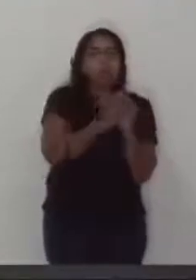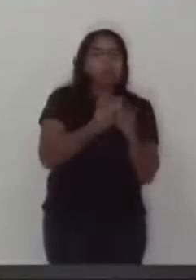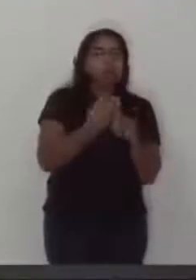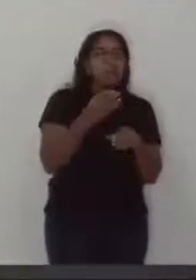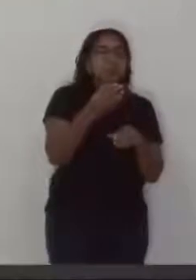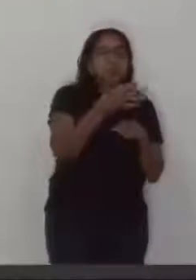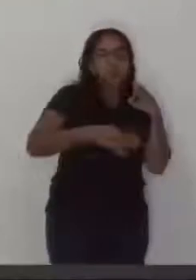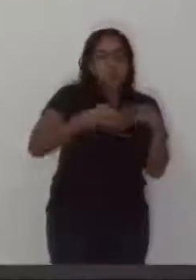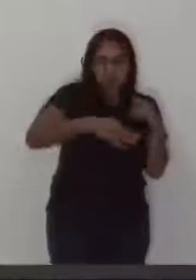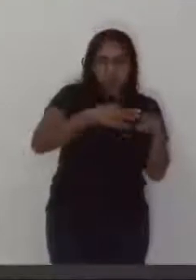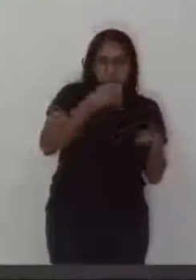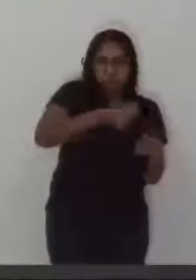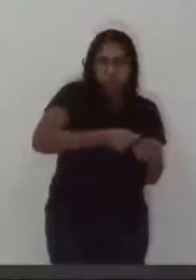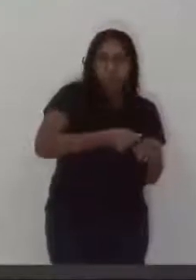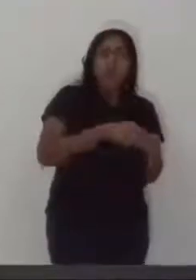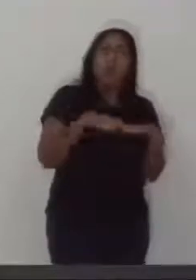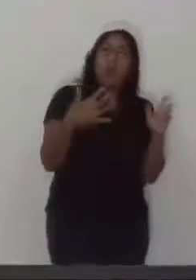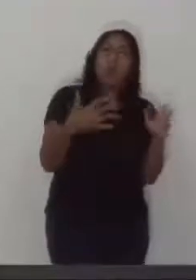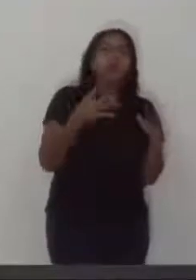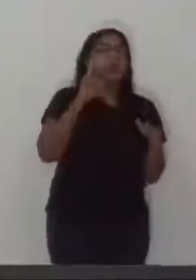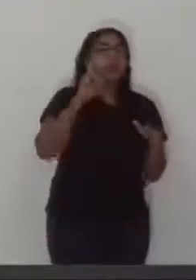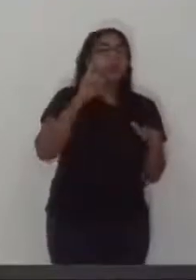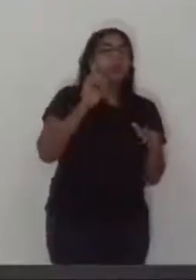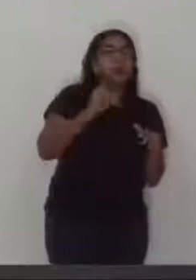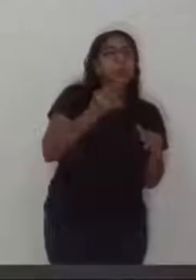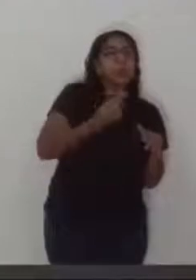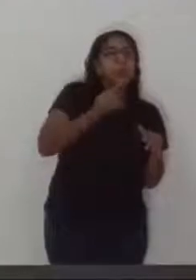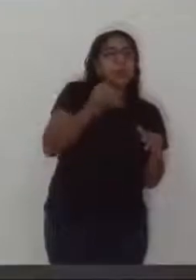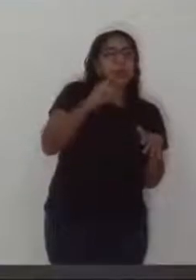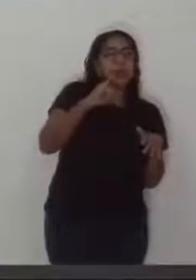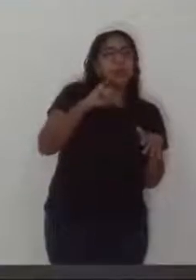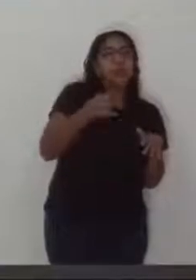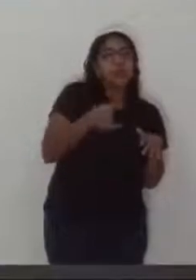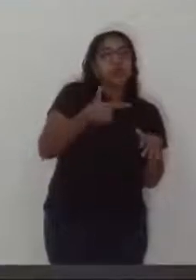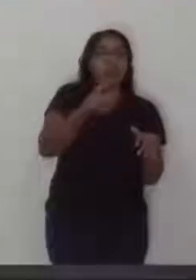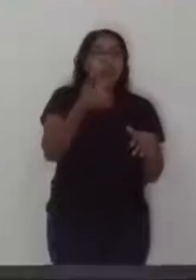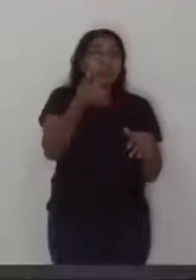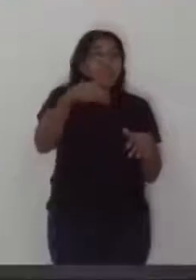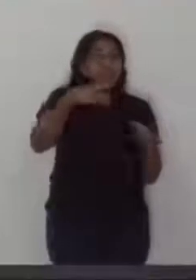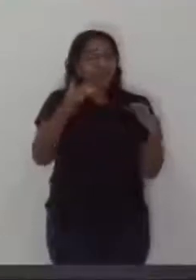outro procedimento existente, desde o dia 1º de janeiro de 2017 até a presente data.